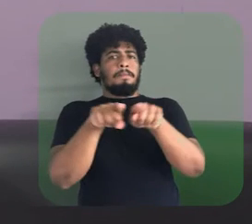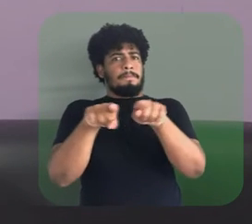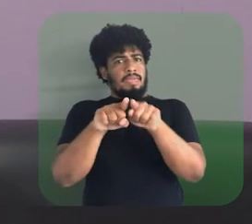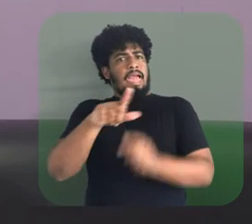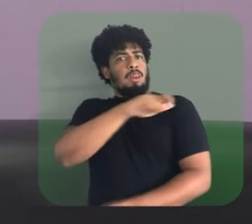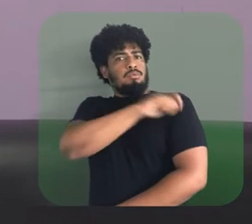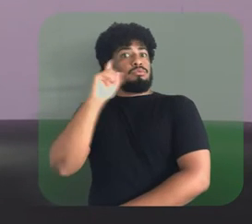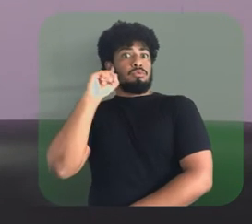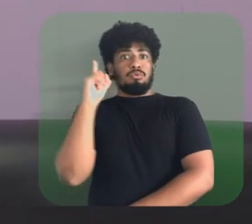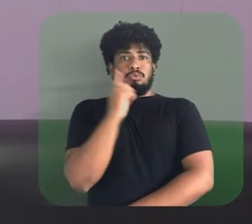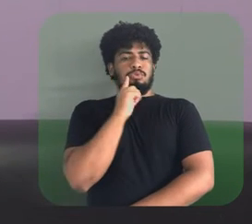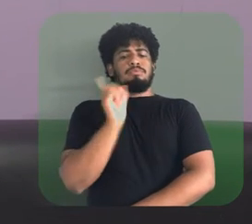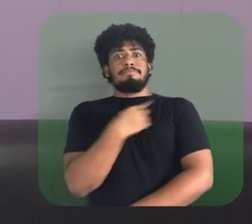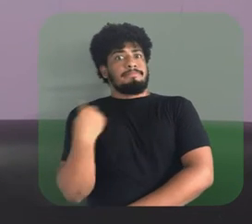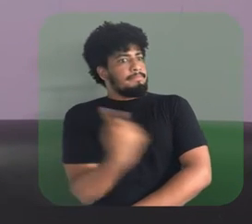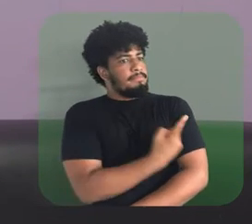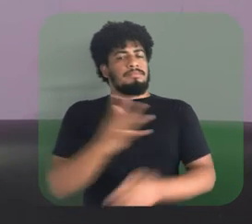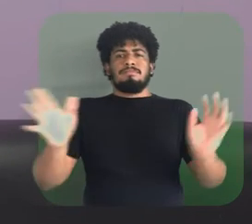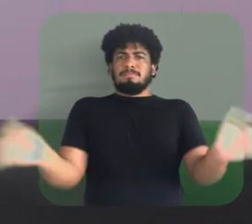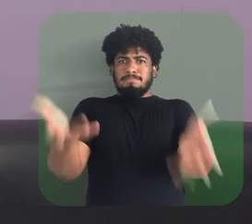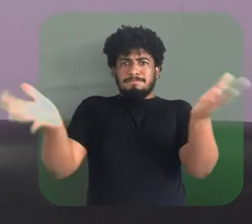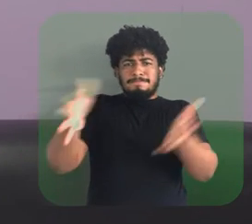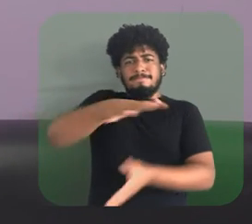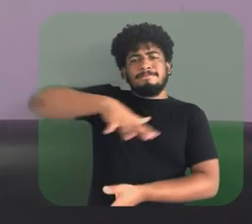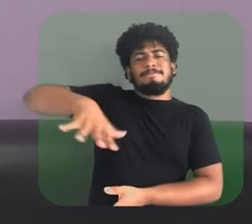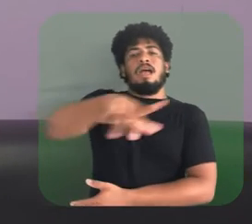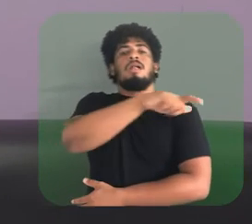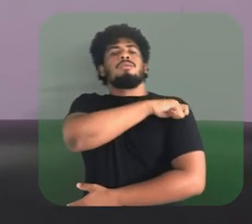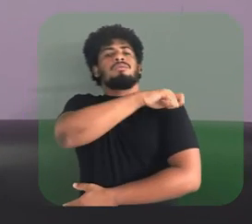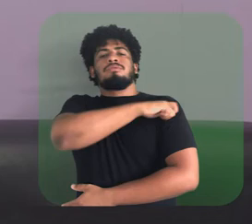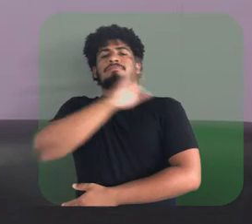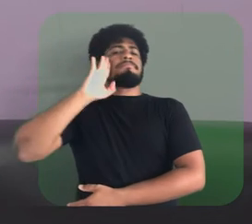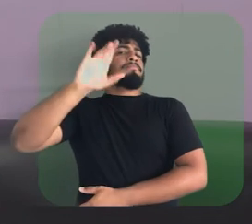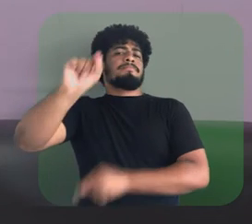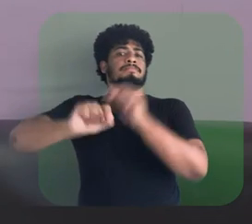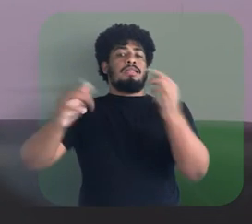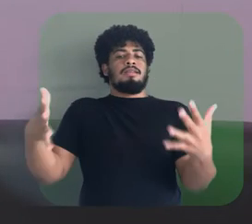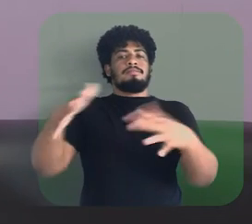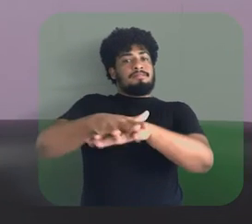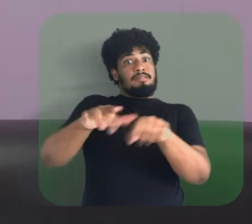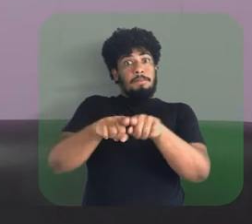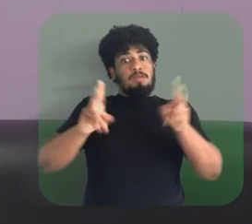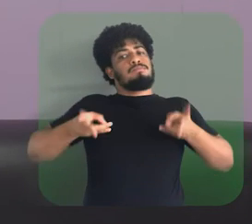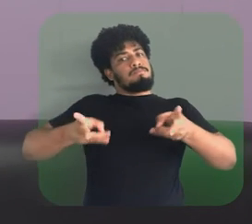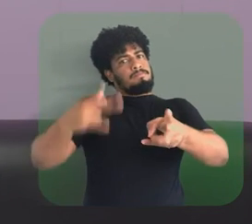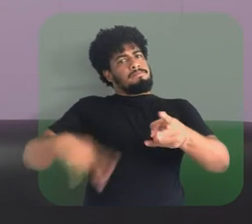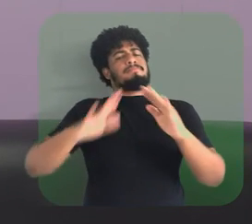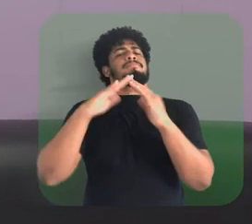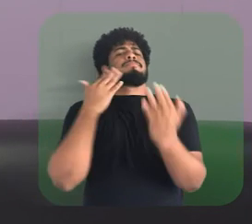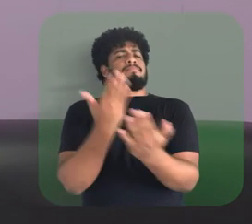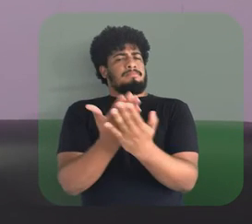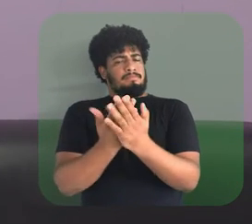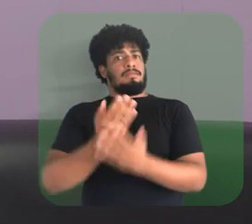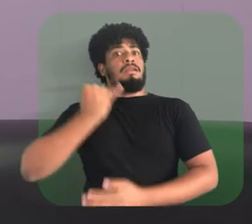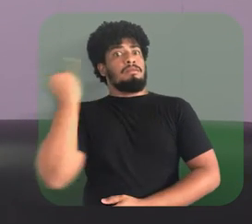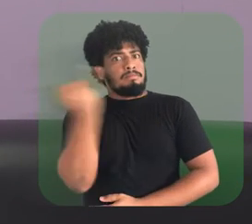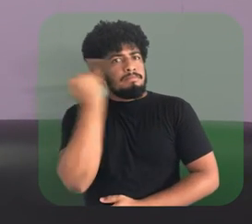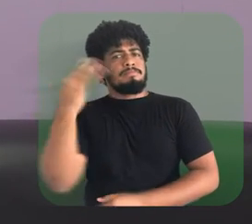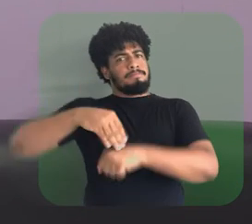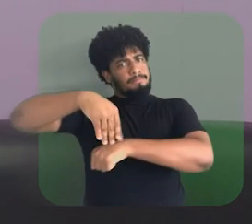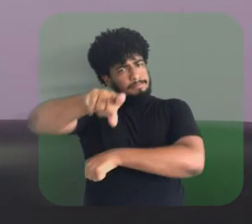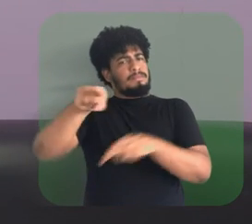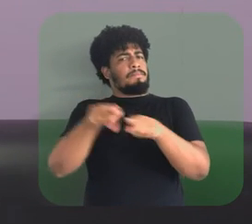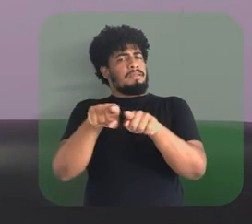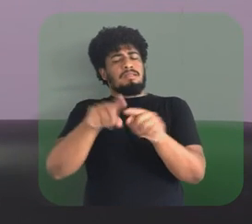deficiência auditiva. Nós fazemos intervenções com esses alunos, tendo por base a inclusão e a permanência na escola. É importante